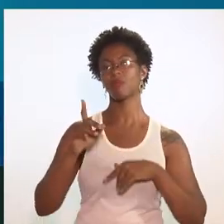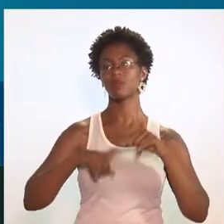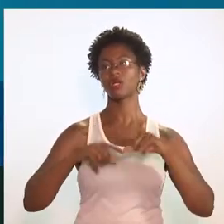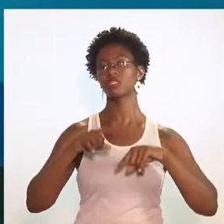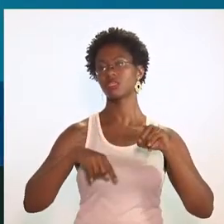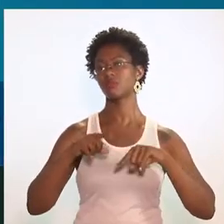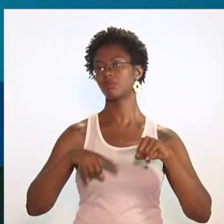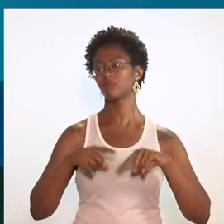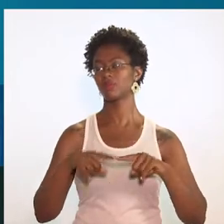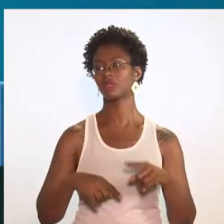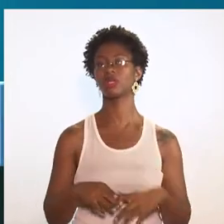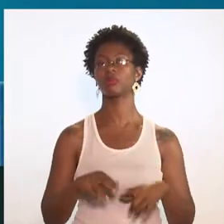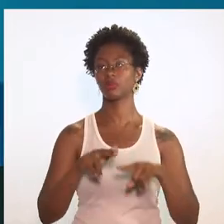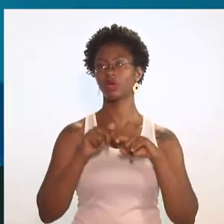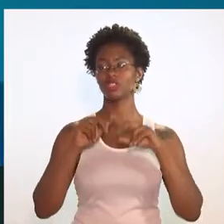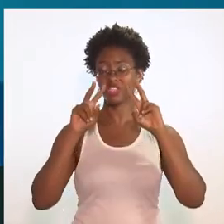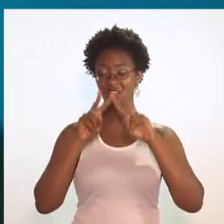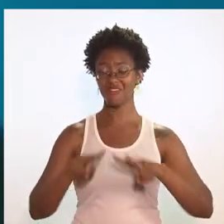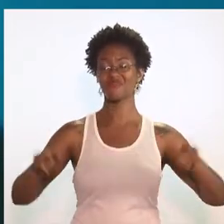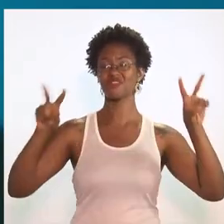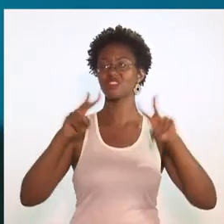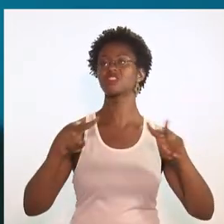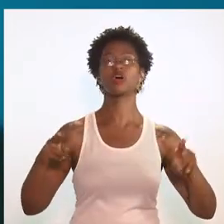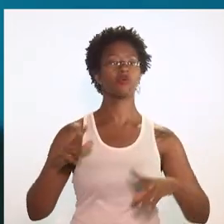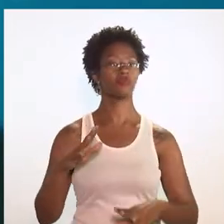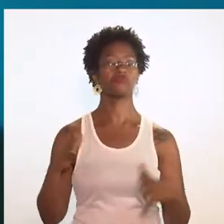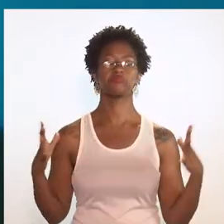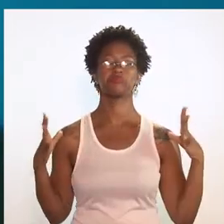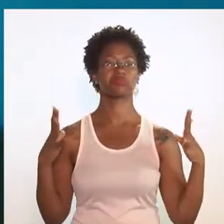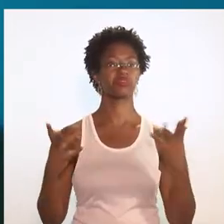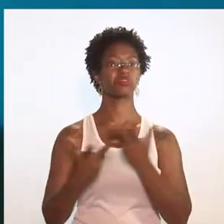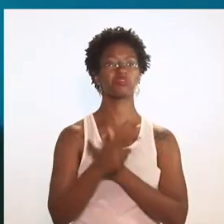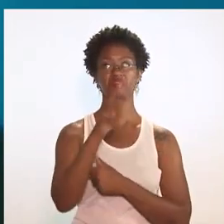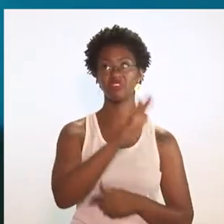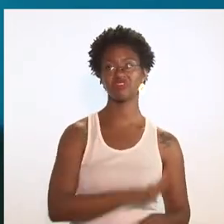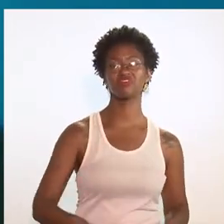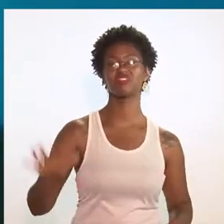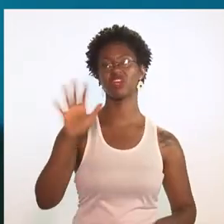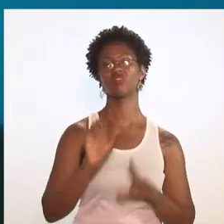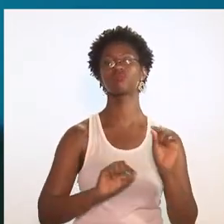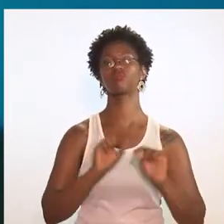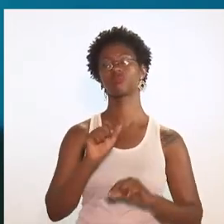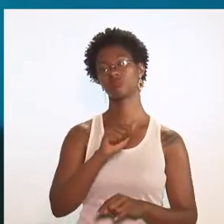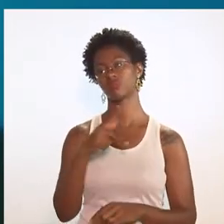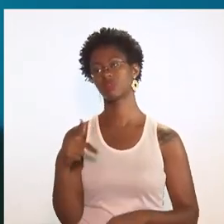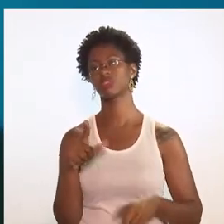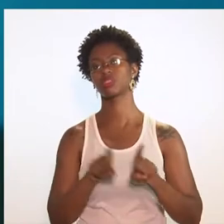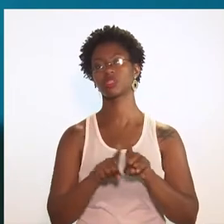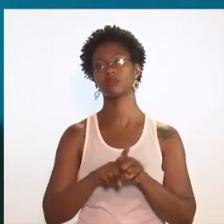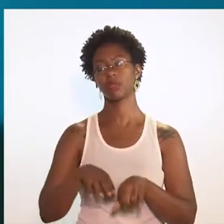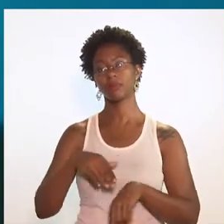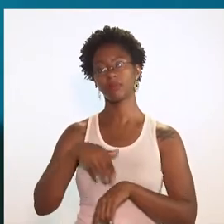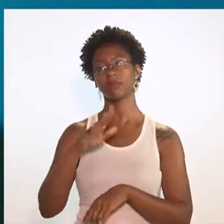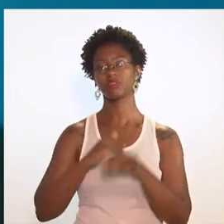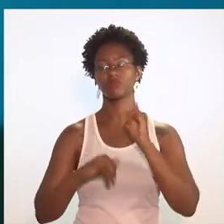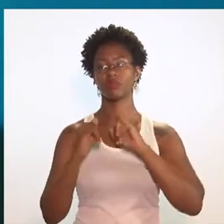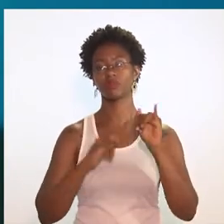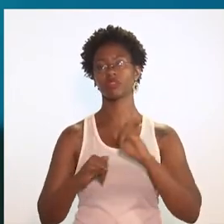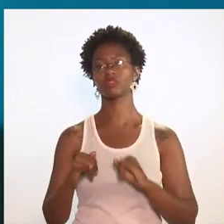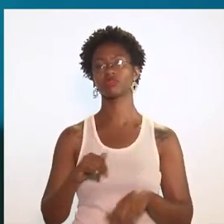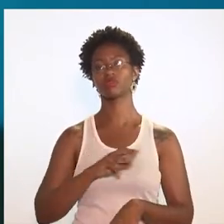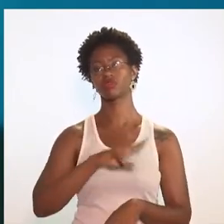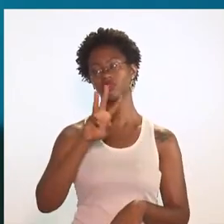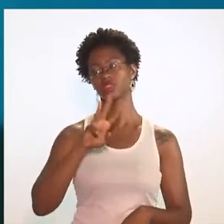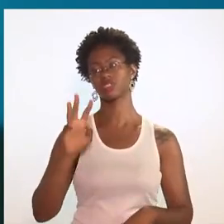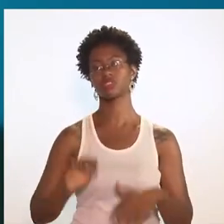audiência, material, onde tem uma visão bastante rica sobre de que se trata esse projeto de lei. E mais informações